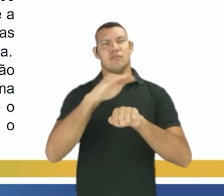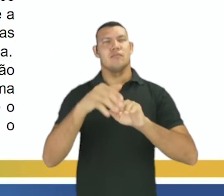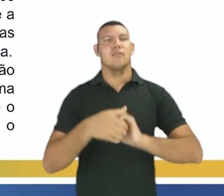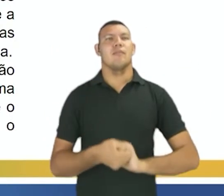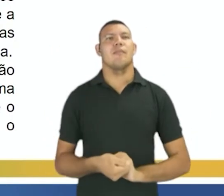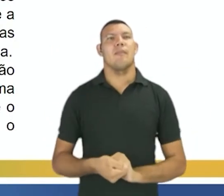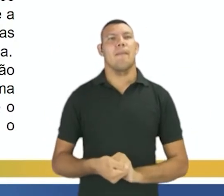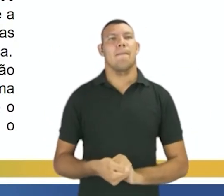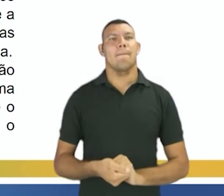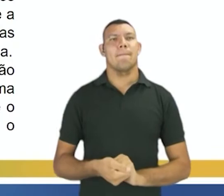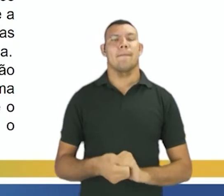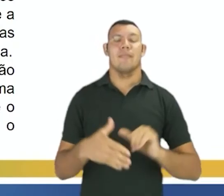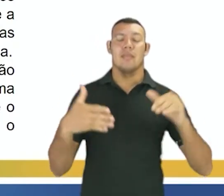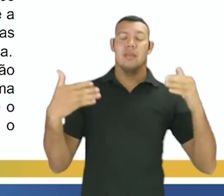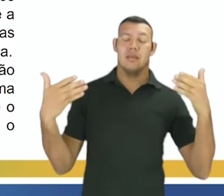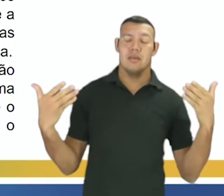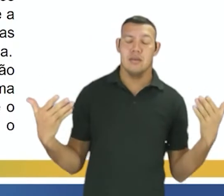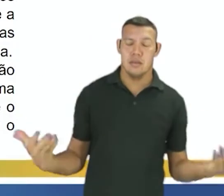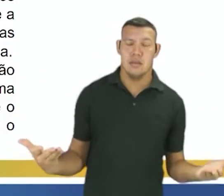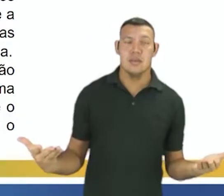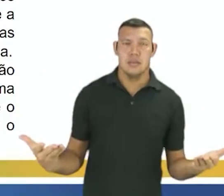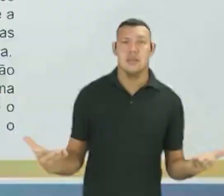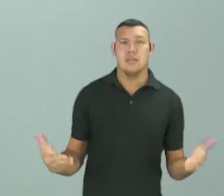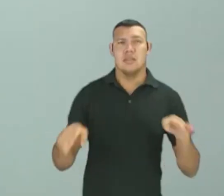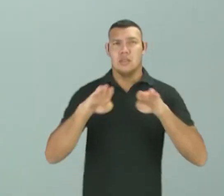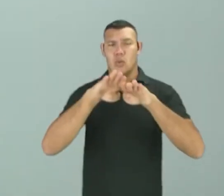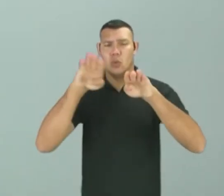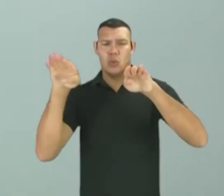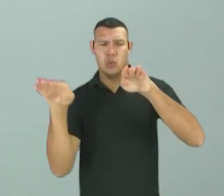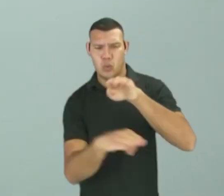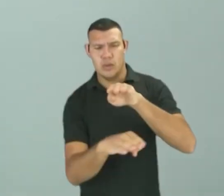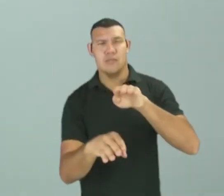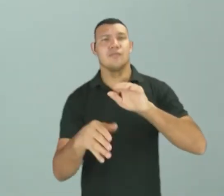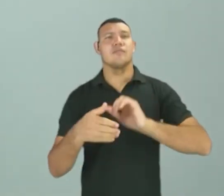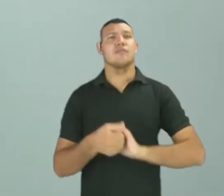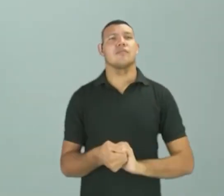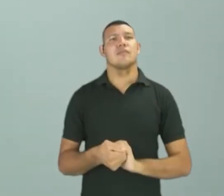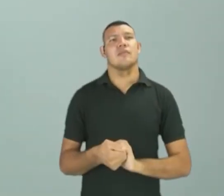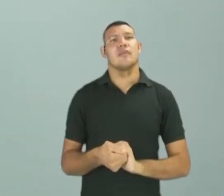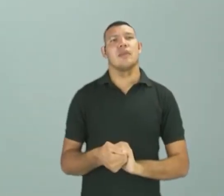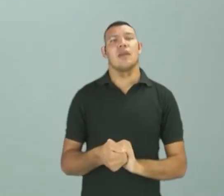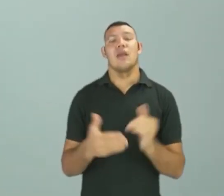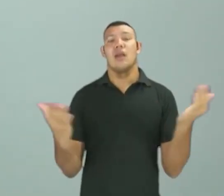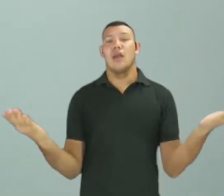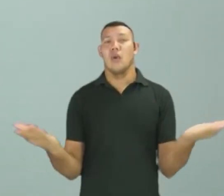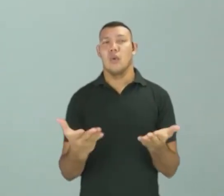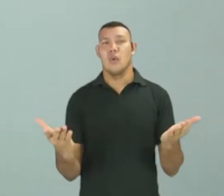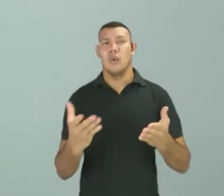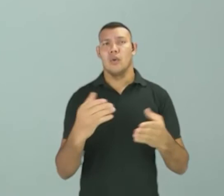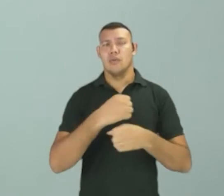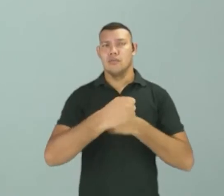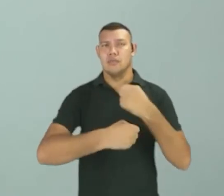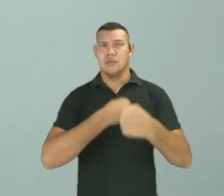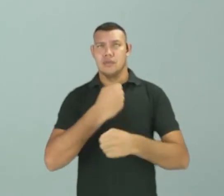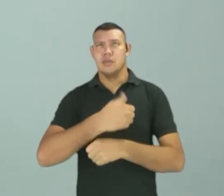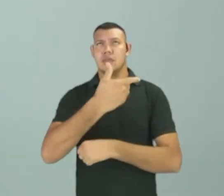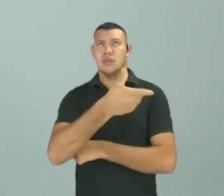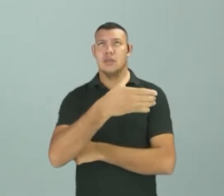E aí, em questão das desigualdades sociais, pessoal, hoje, atualmente, em 2020,